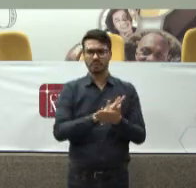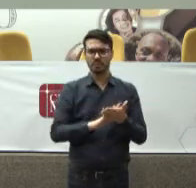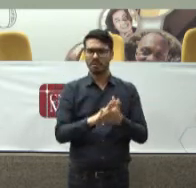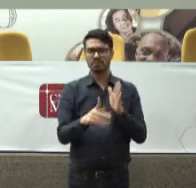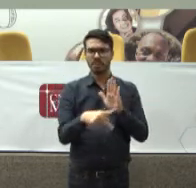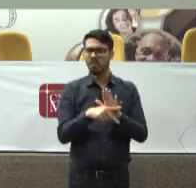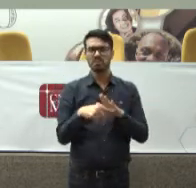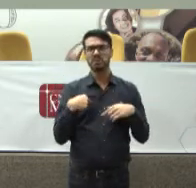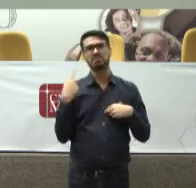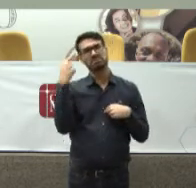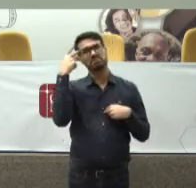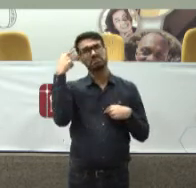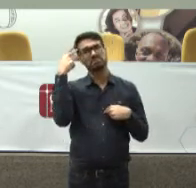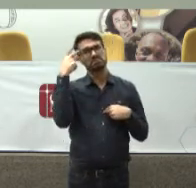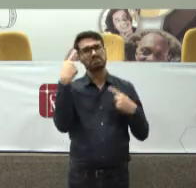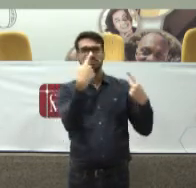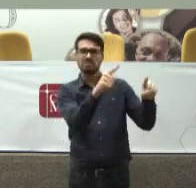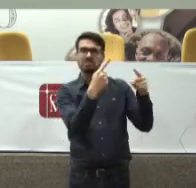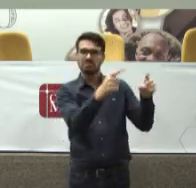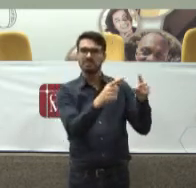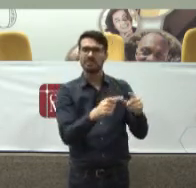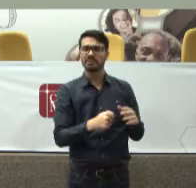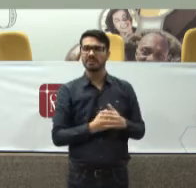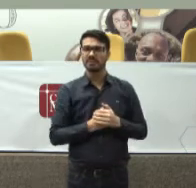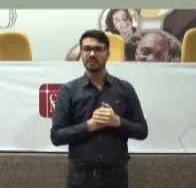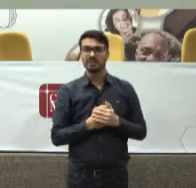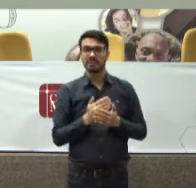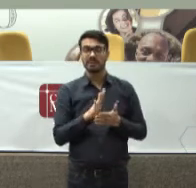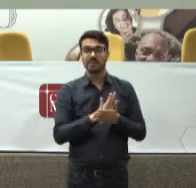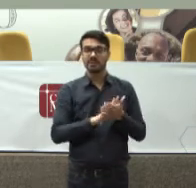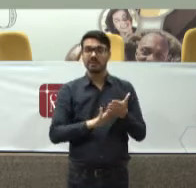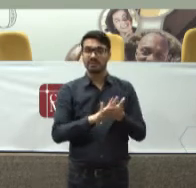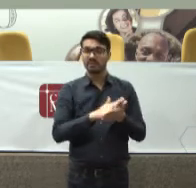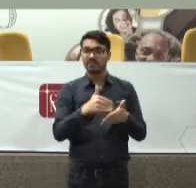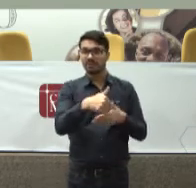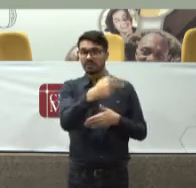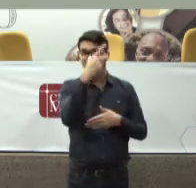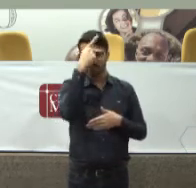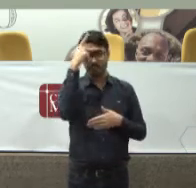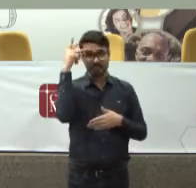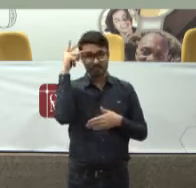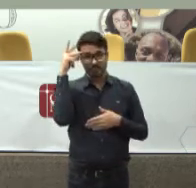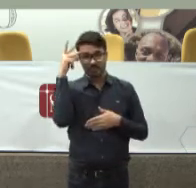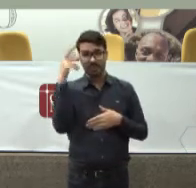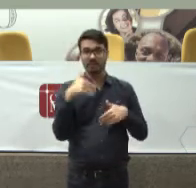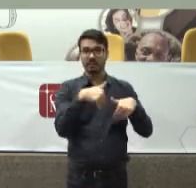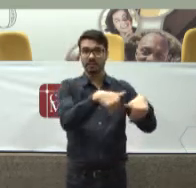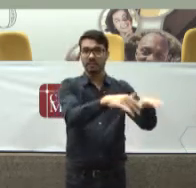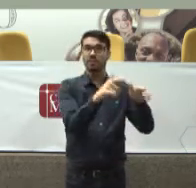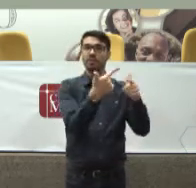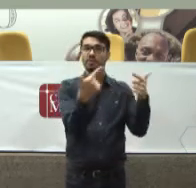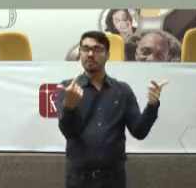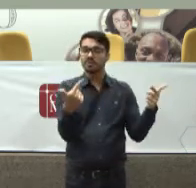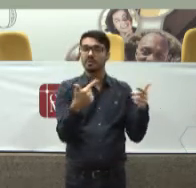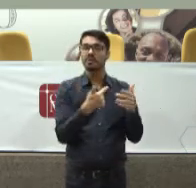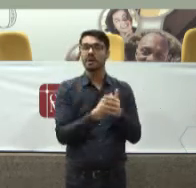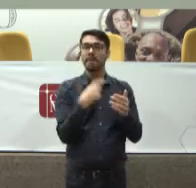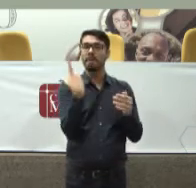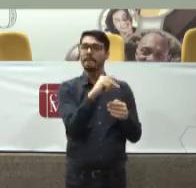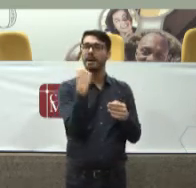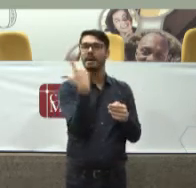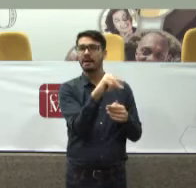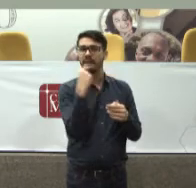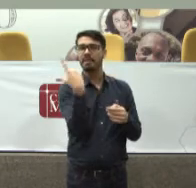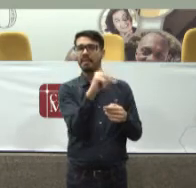Nós pensamos muito E vamos chegar a essa situação Resultado Não deu em nada As pessoas Iam procurar tratamento Não tinha tratamento Ficaram apanhando